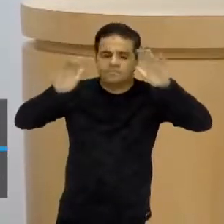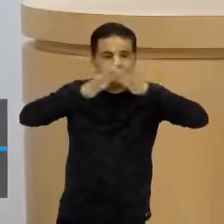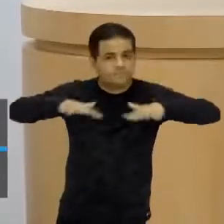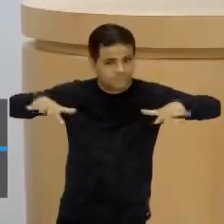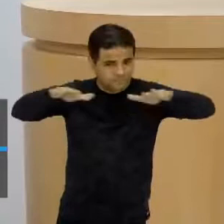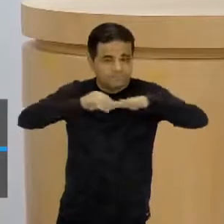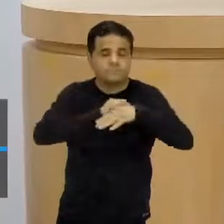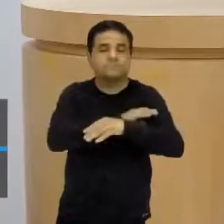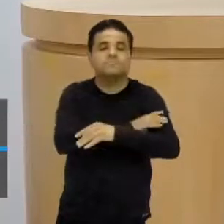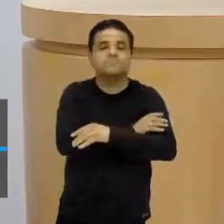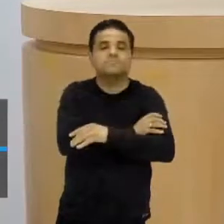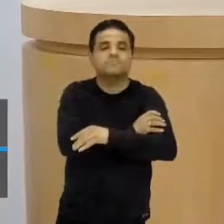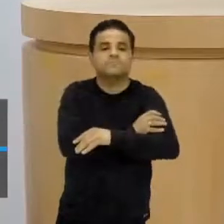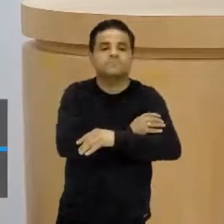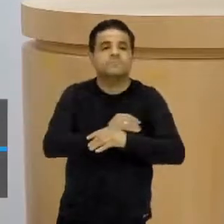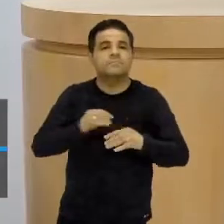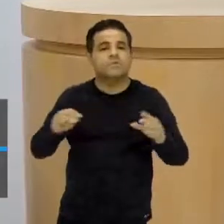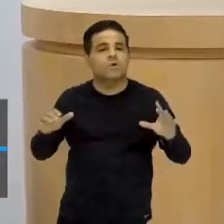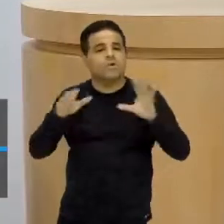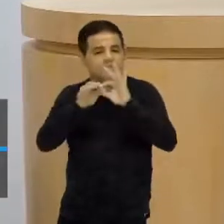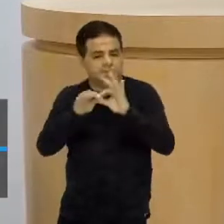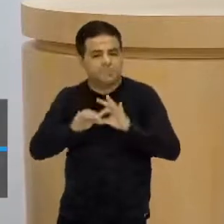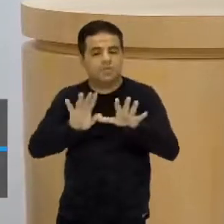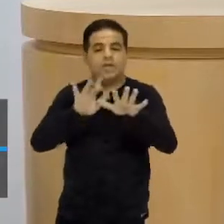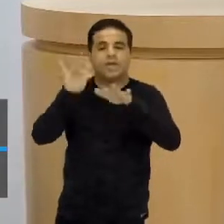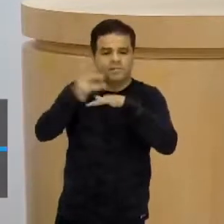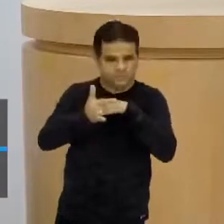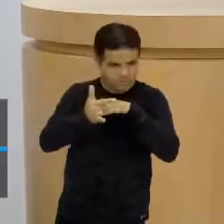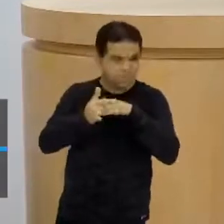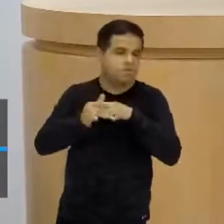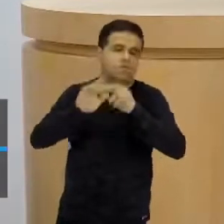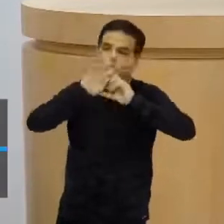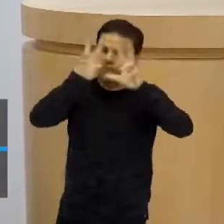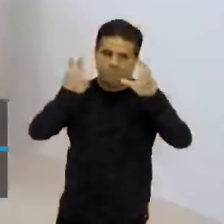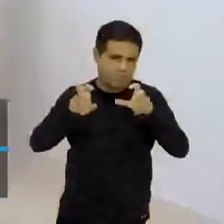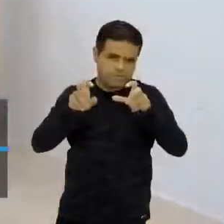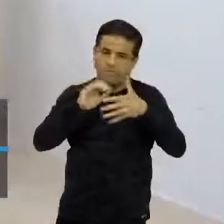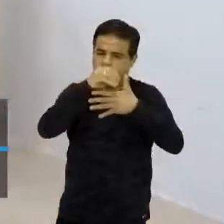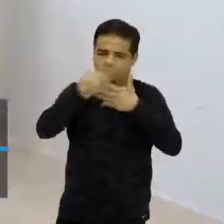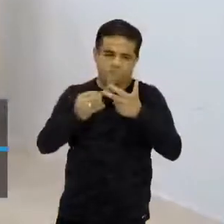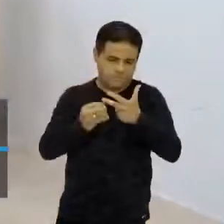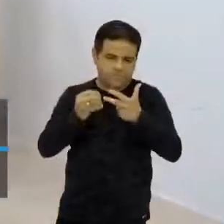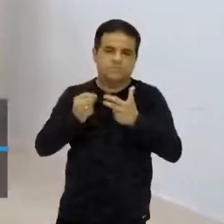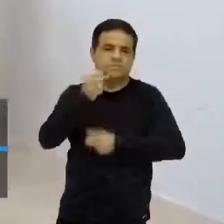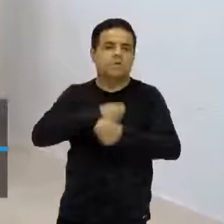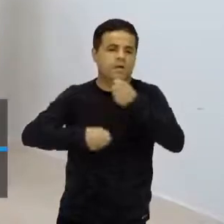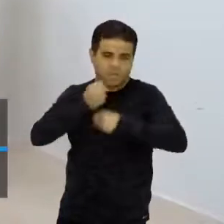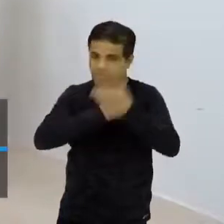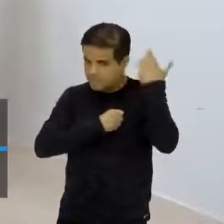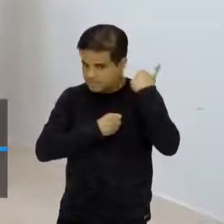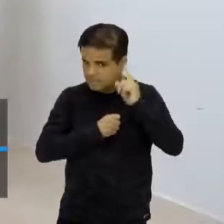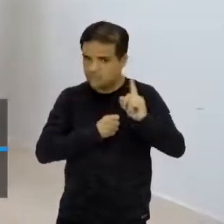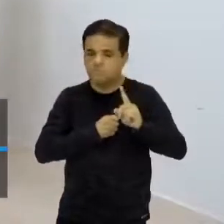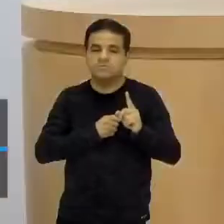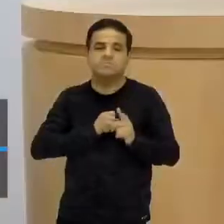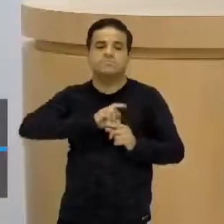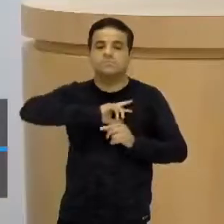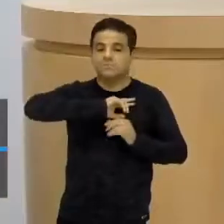conexão e redes sociais. Esse não foi o tema do Enem, né? Que caiu esse ano, do ano passado. Mas